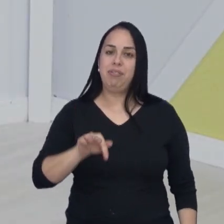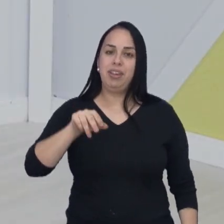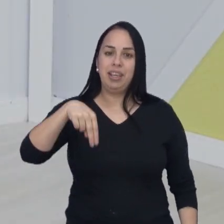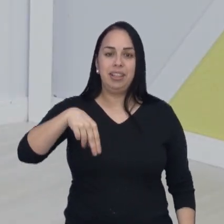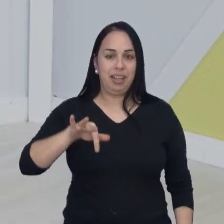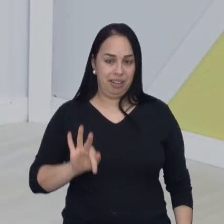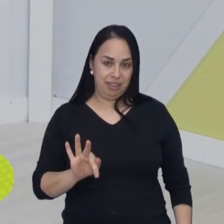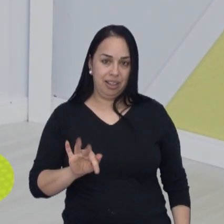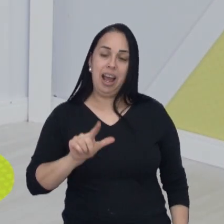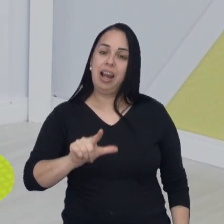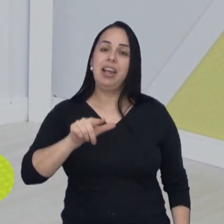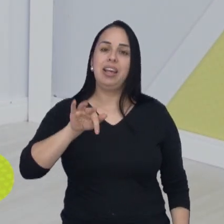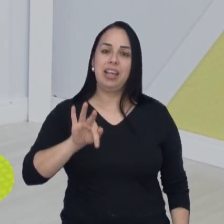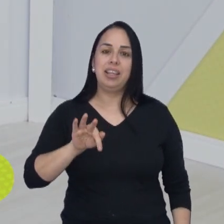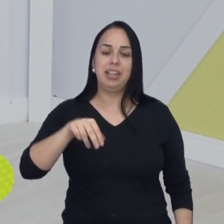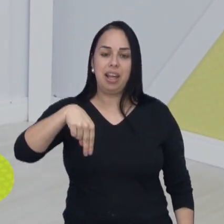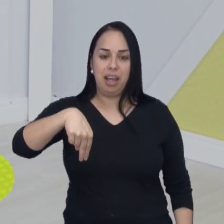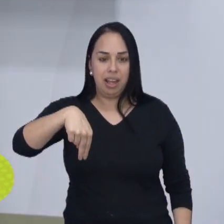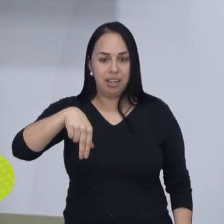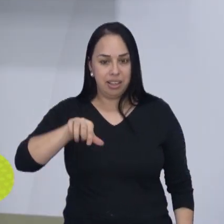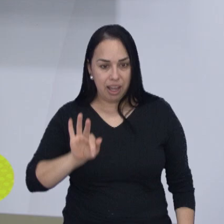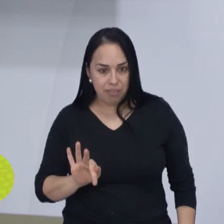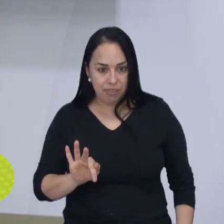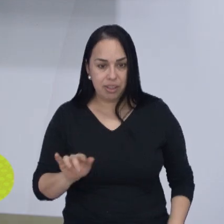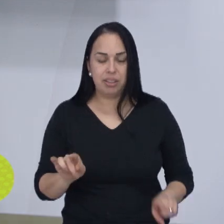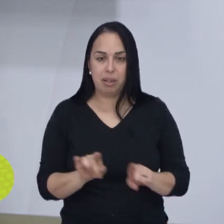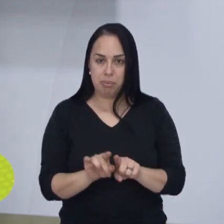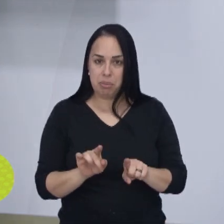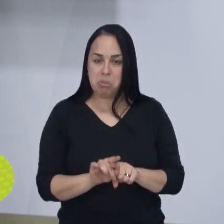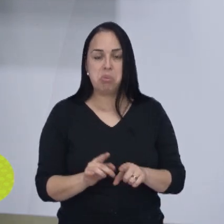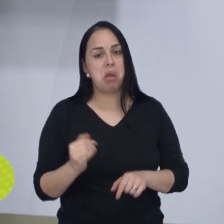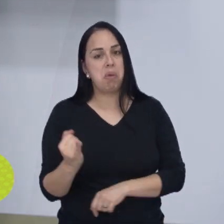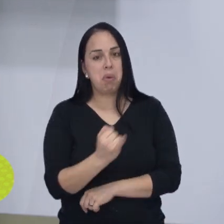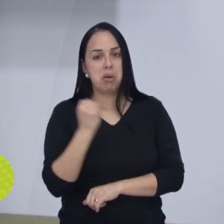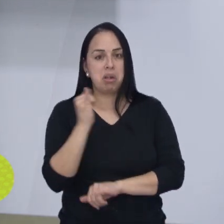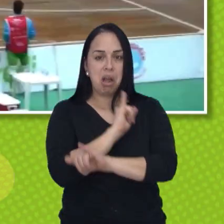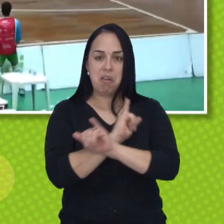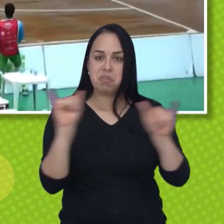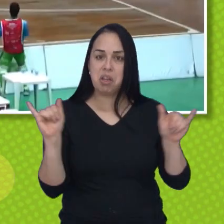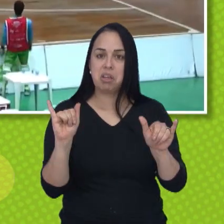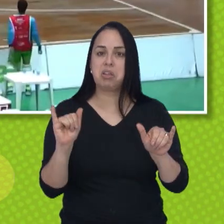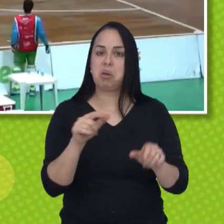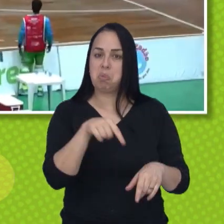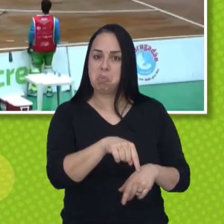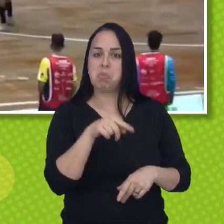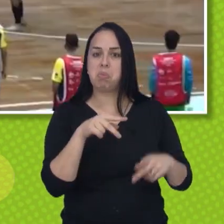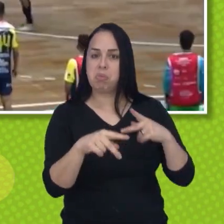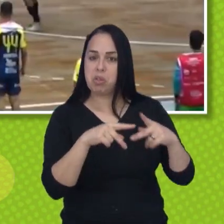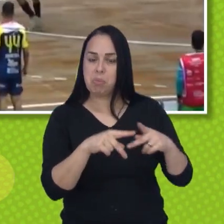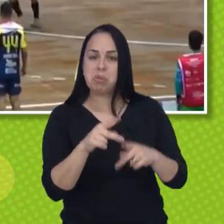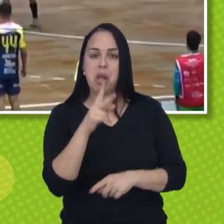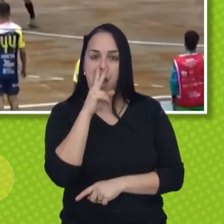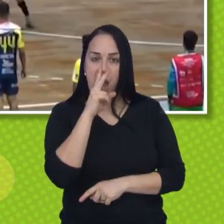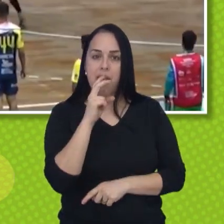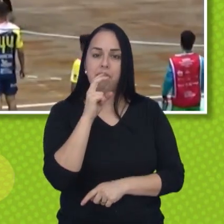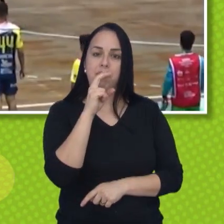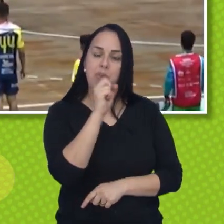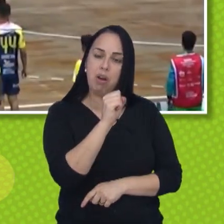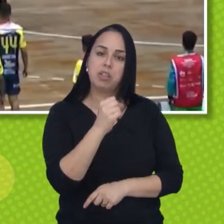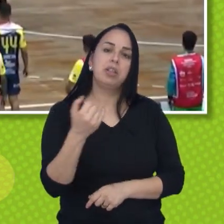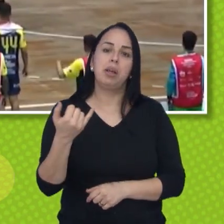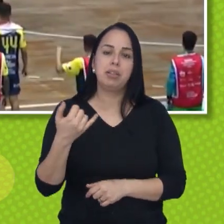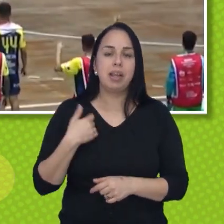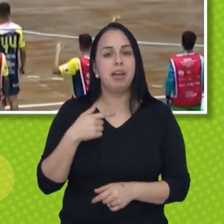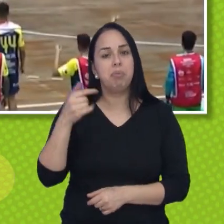Nacional de Futsal. Começou bem o São José, Bruno. Importante vitória, a gente falava aqui que o time do São José é um time forte. Você falou até que seria